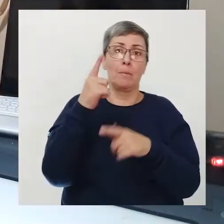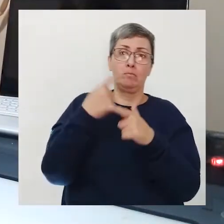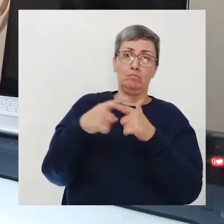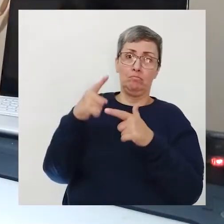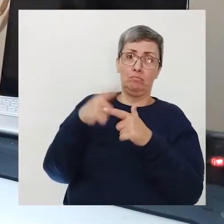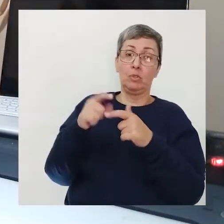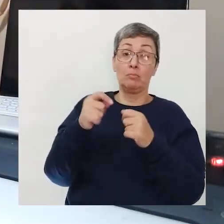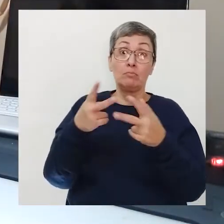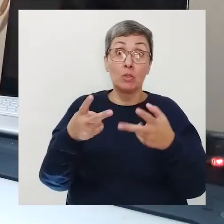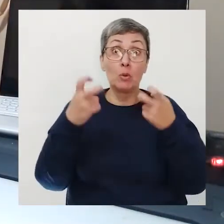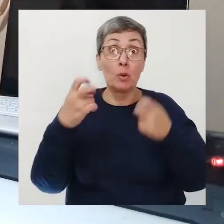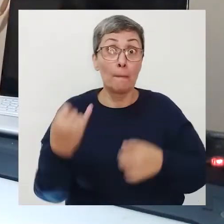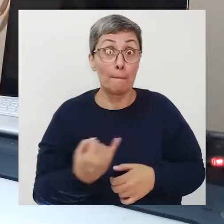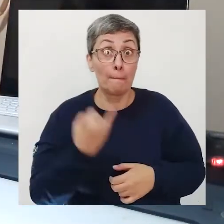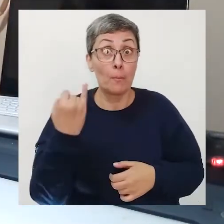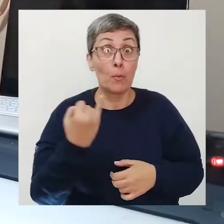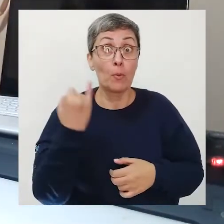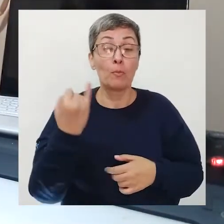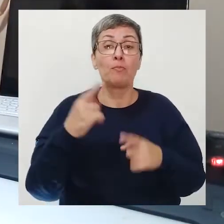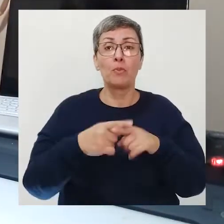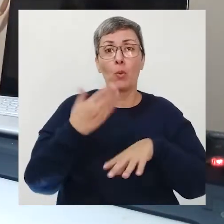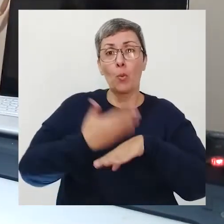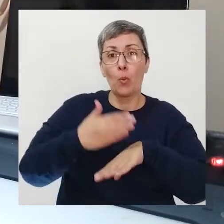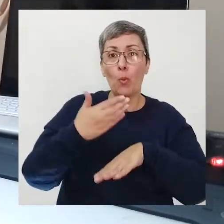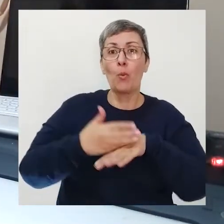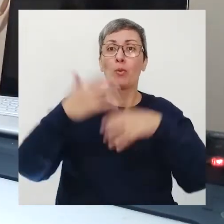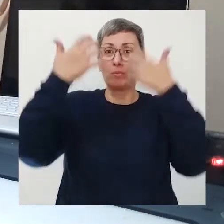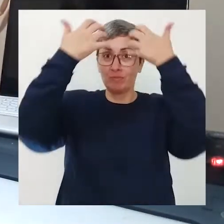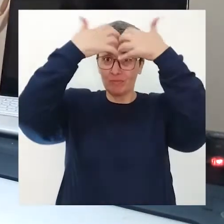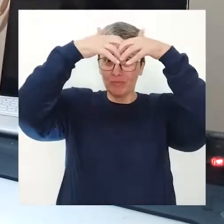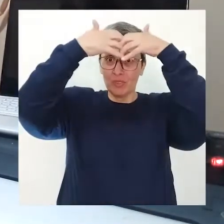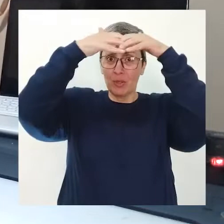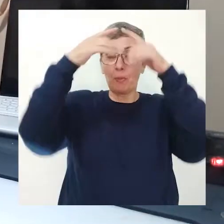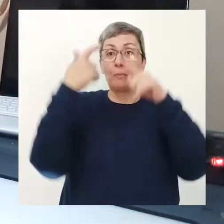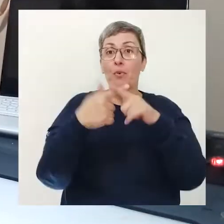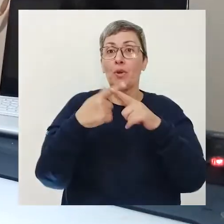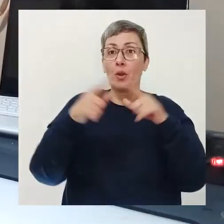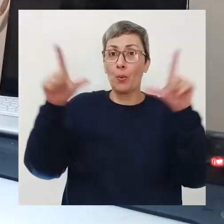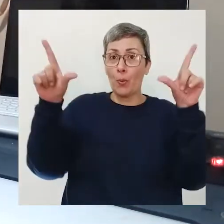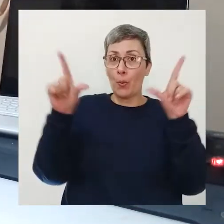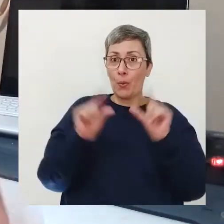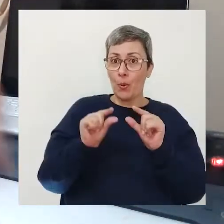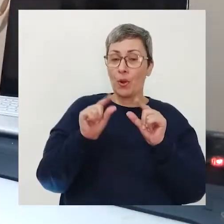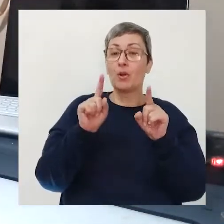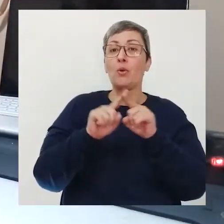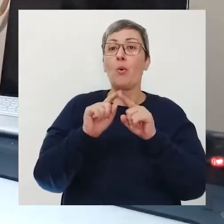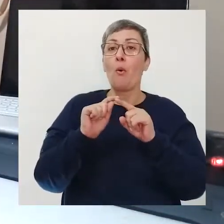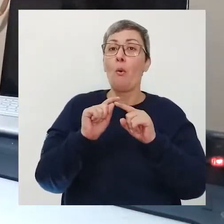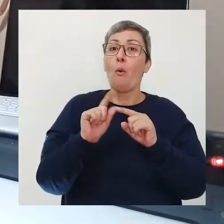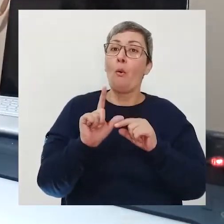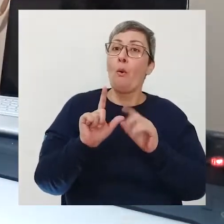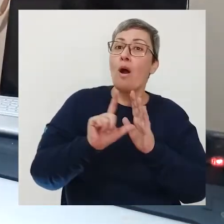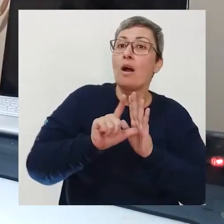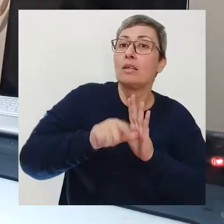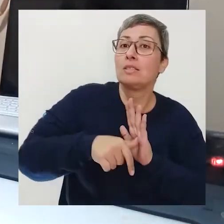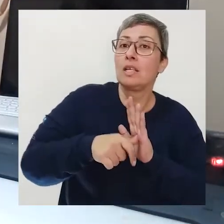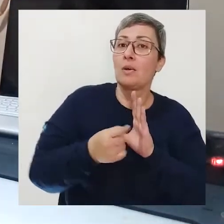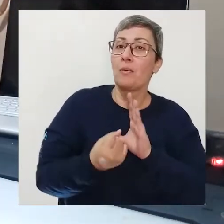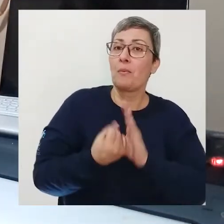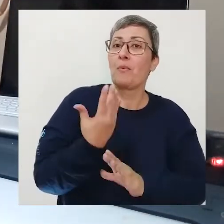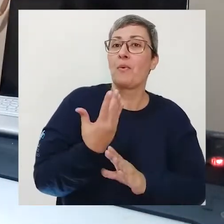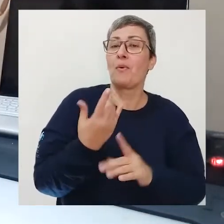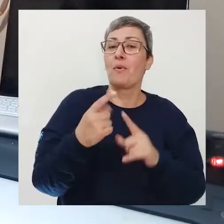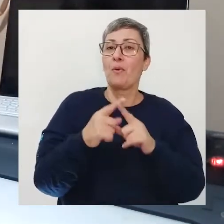cognitivos ler também é um ótimo exercício para o cérebro por isso cada vez mais é